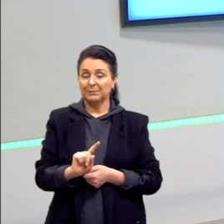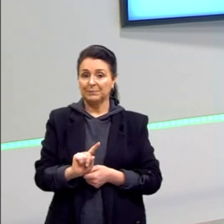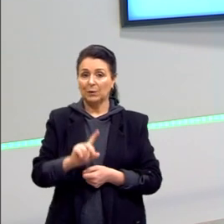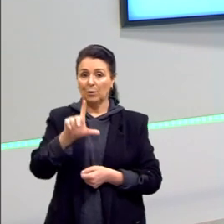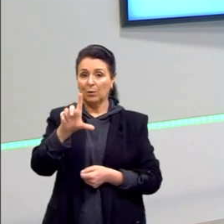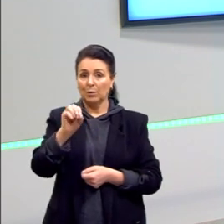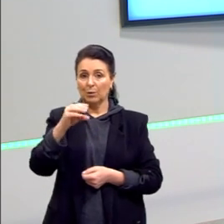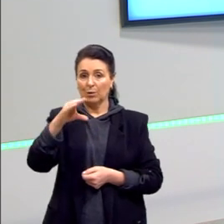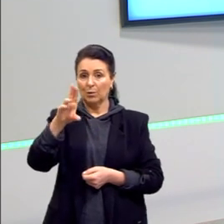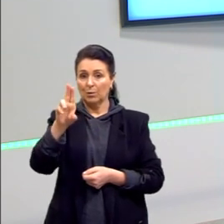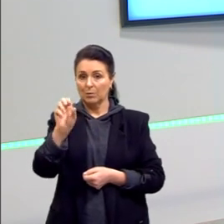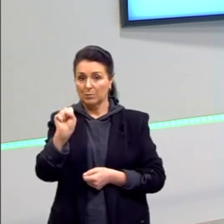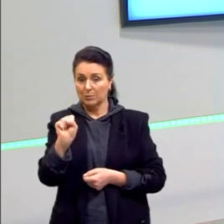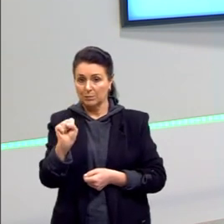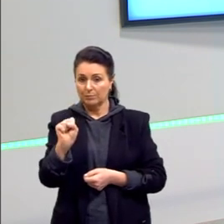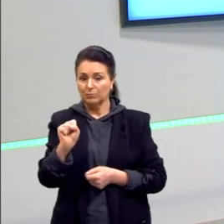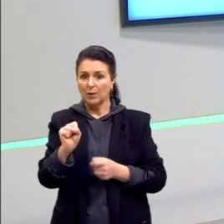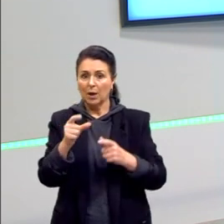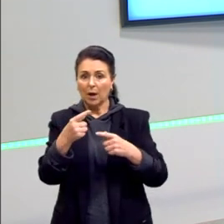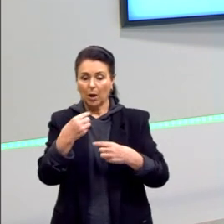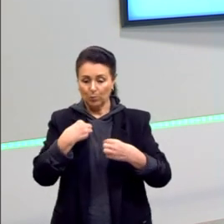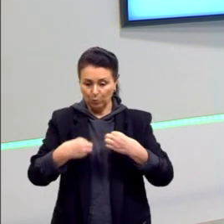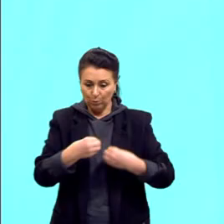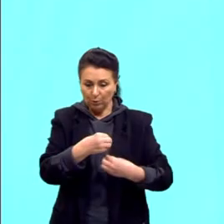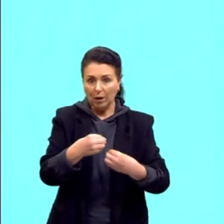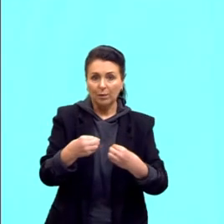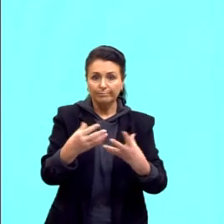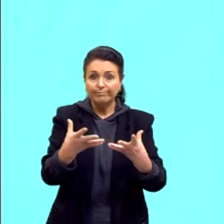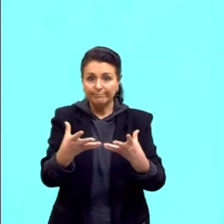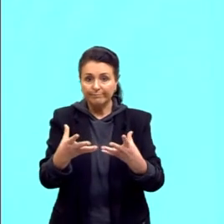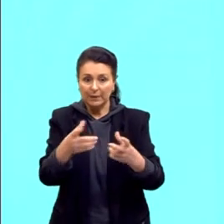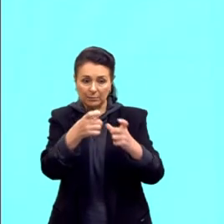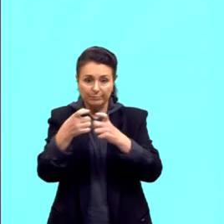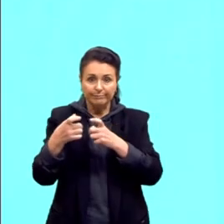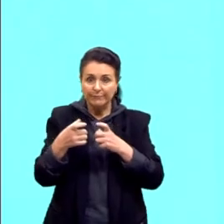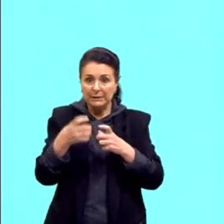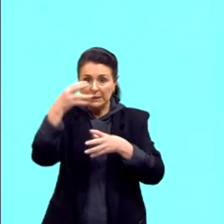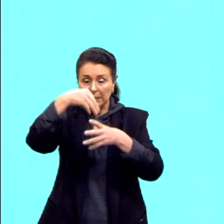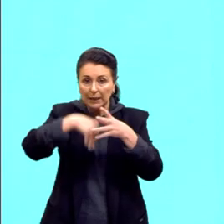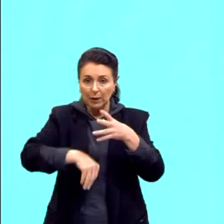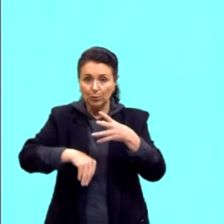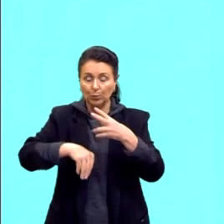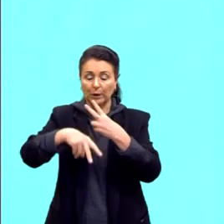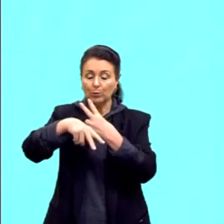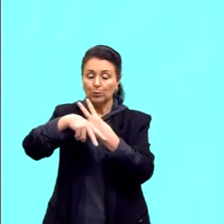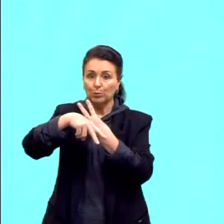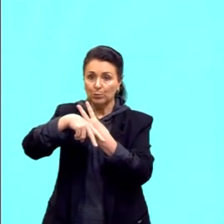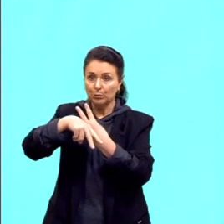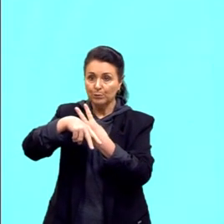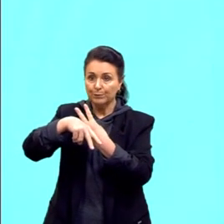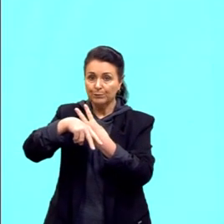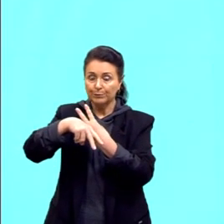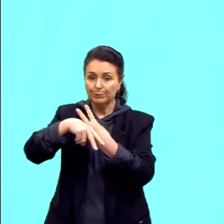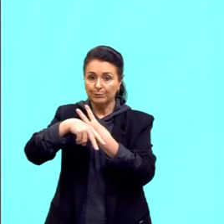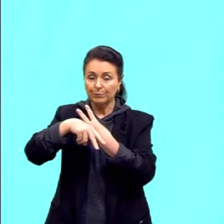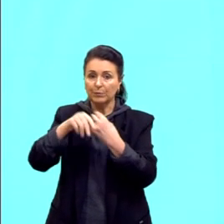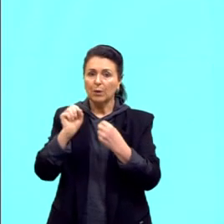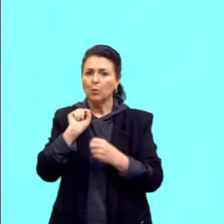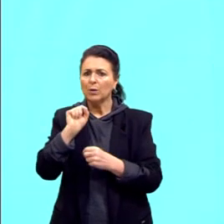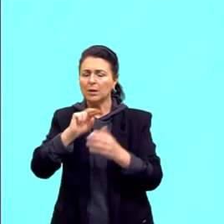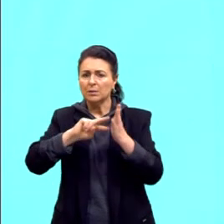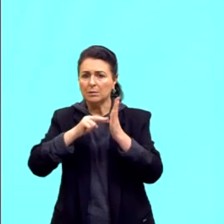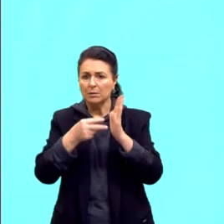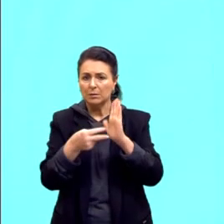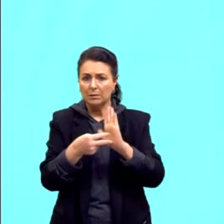locus, que já foi falado, que é o lugar determinado de um gene no cromossomo. O que são